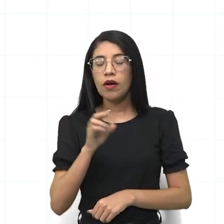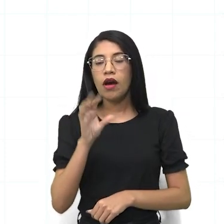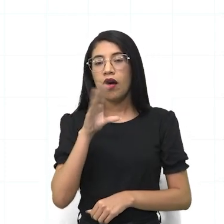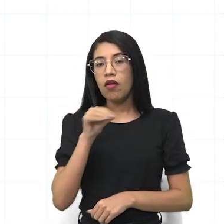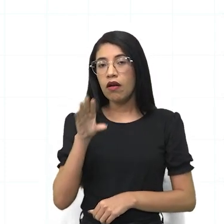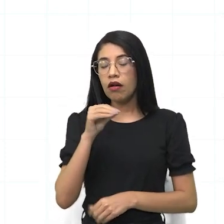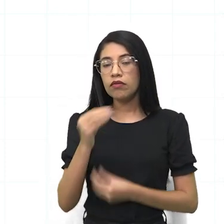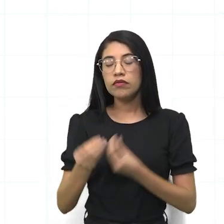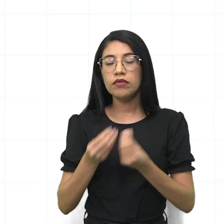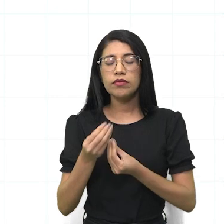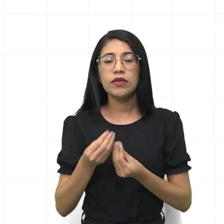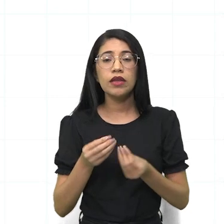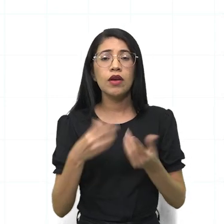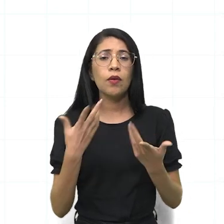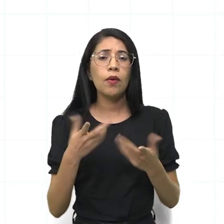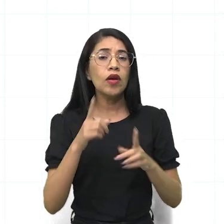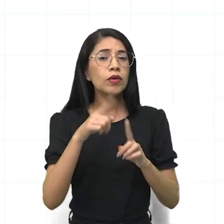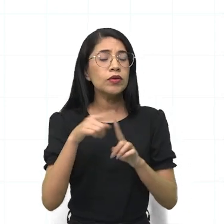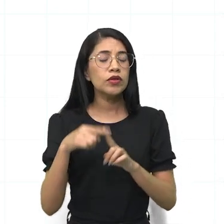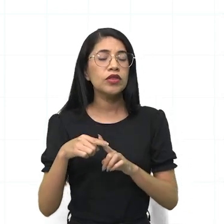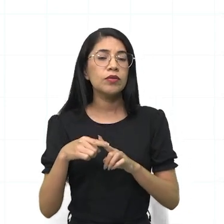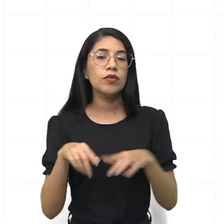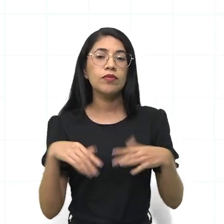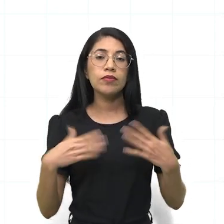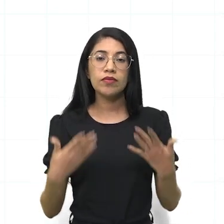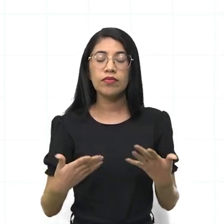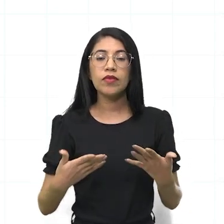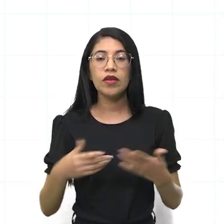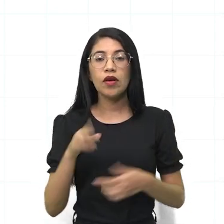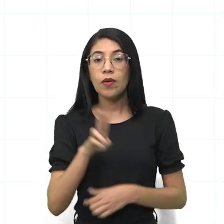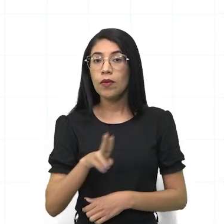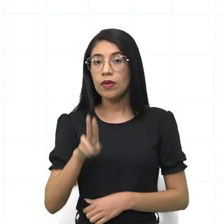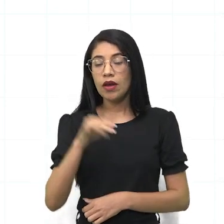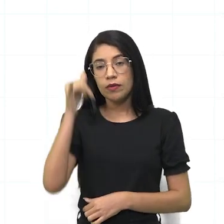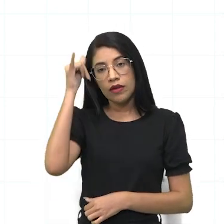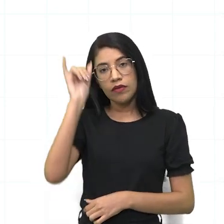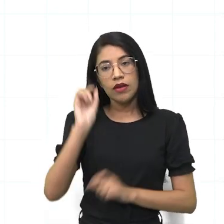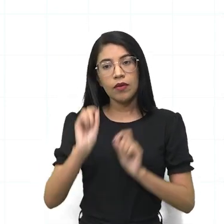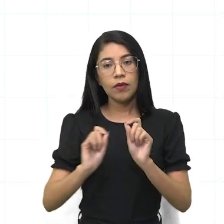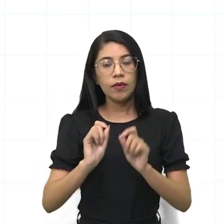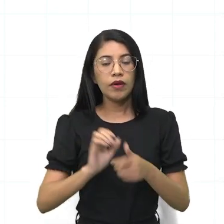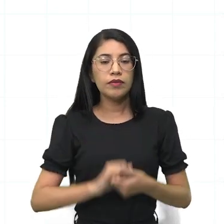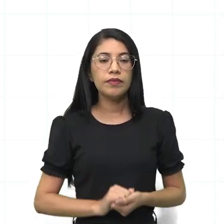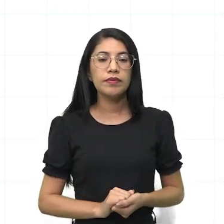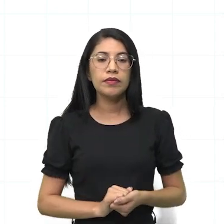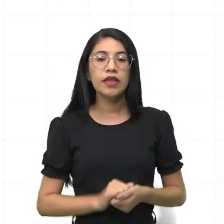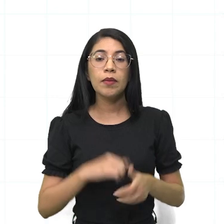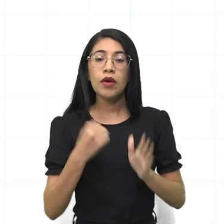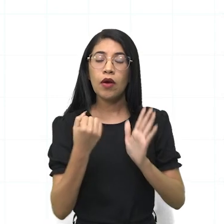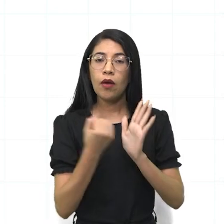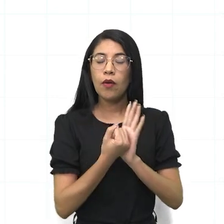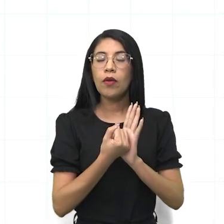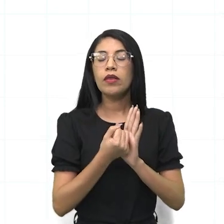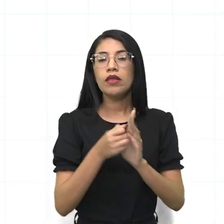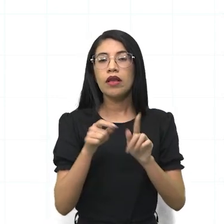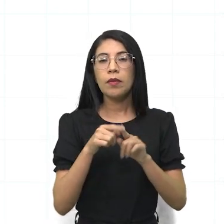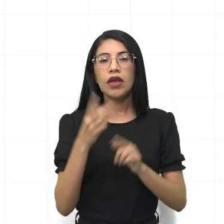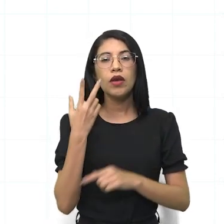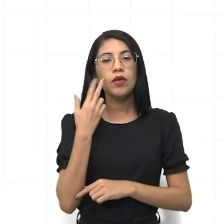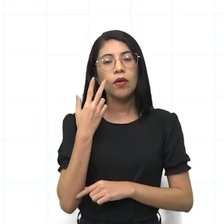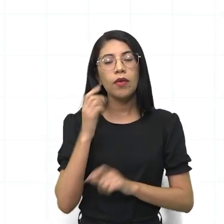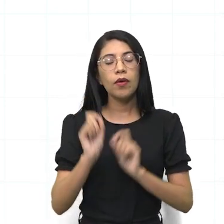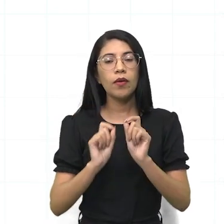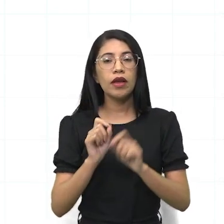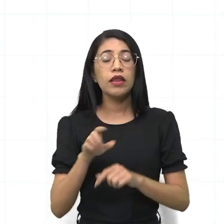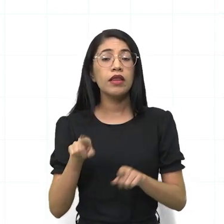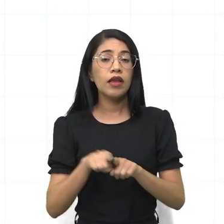Quais são aí, então, professor, esses usos de linguagem oral? Tais como os marcadores convencionais, inclusive, o